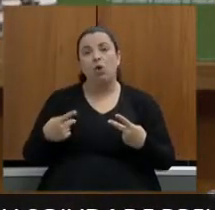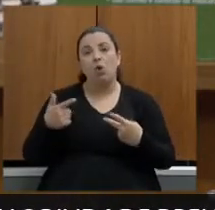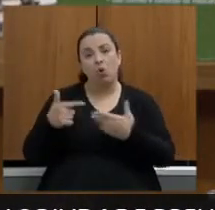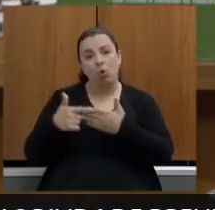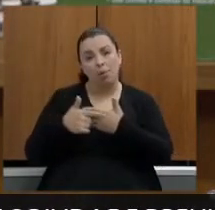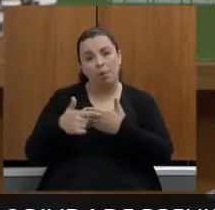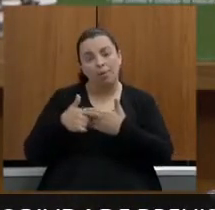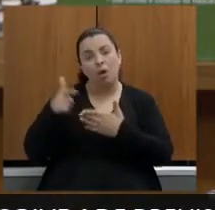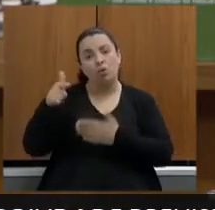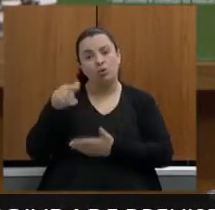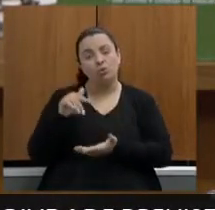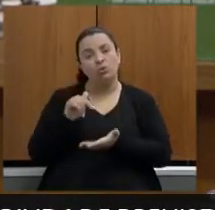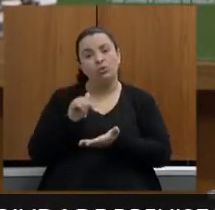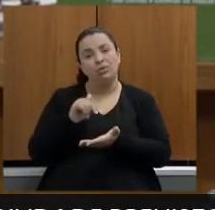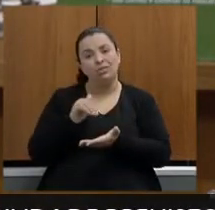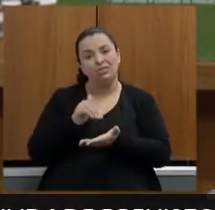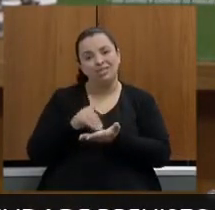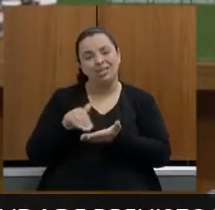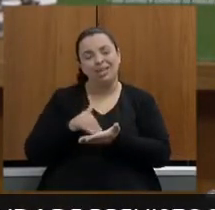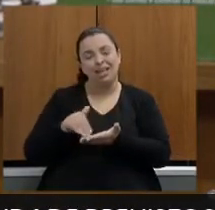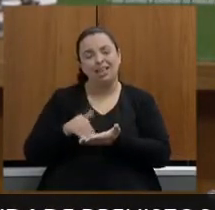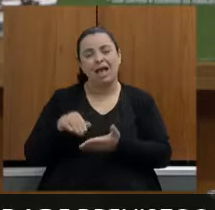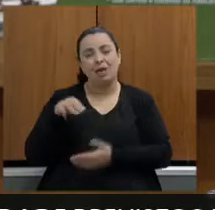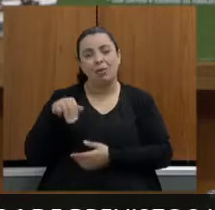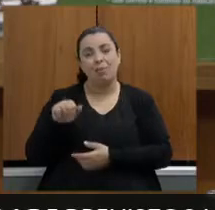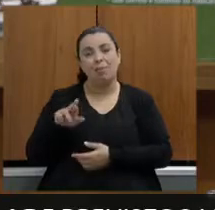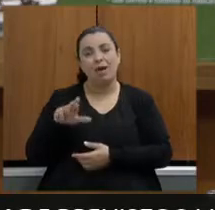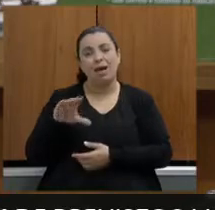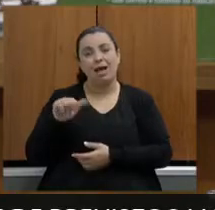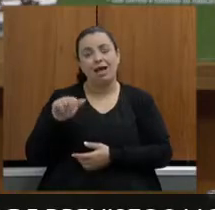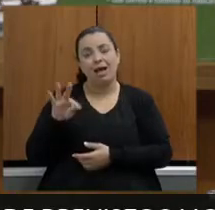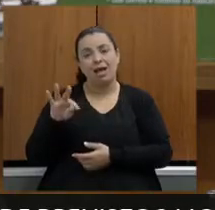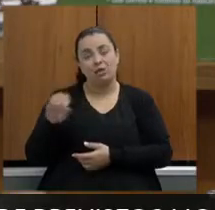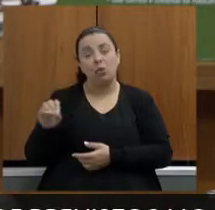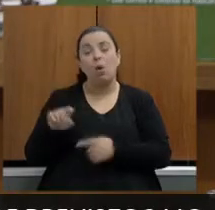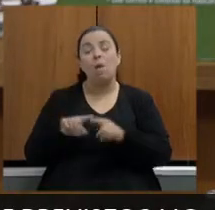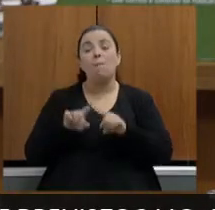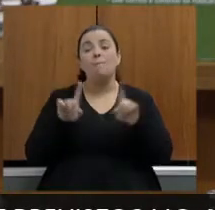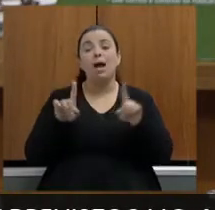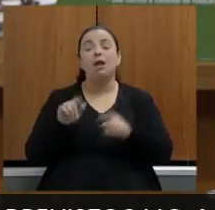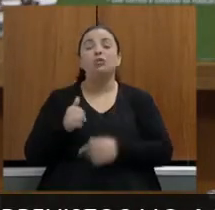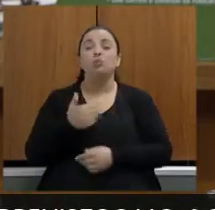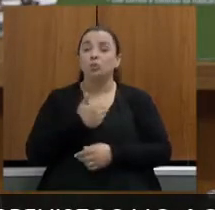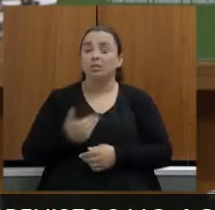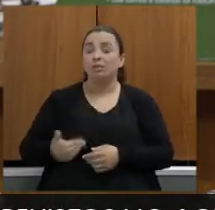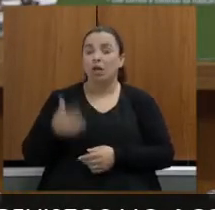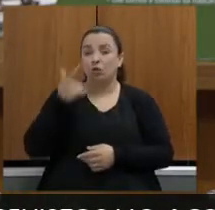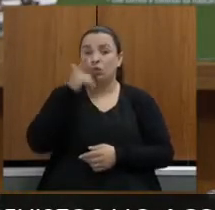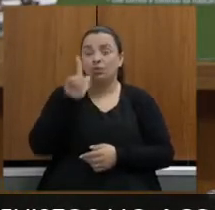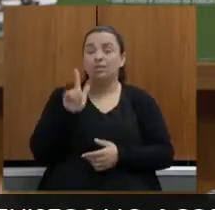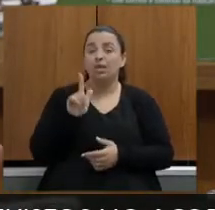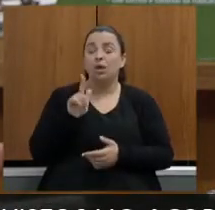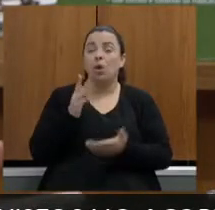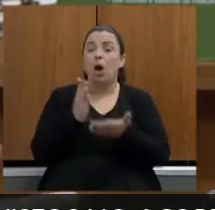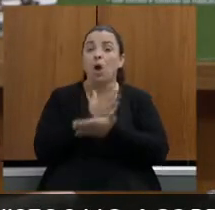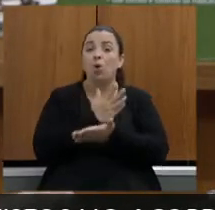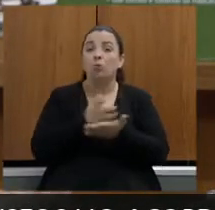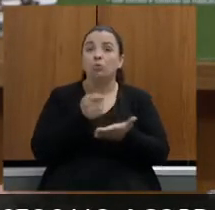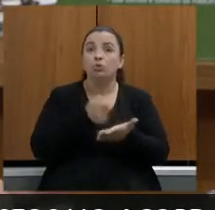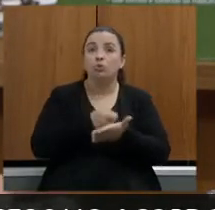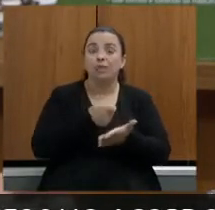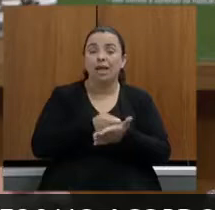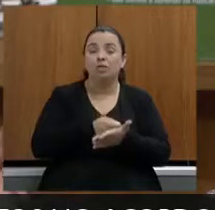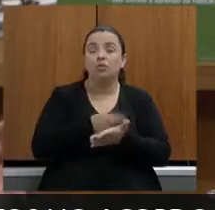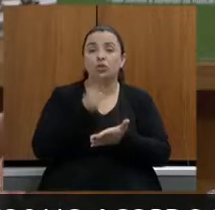Marcato mas o Estado ele conseguiu remanejar algumas obrigações que seriam de fazer para obrigações de